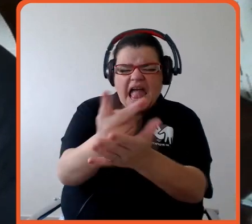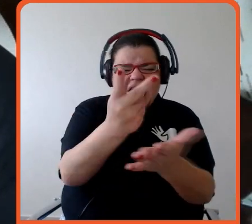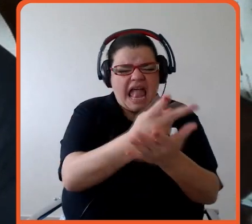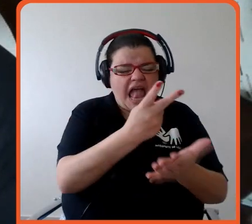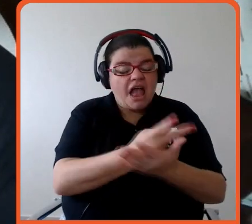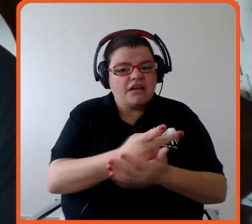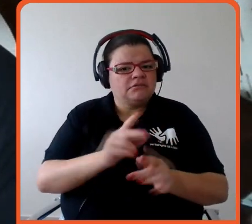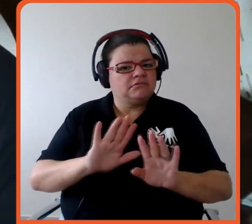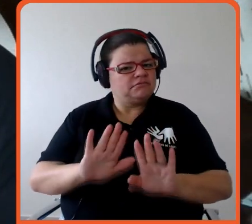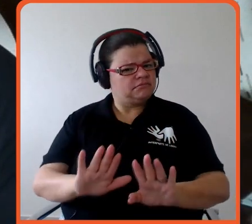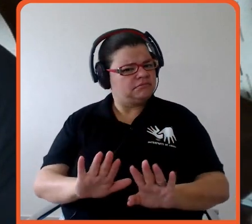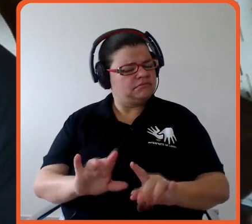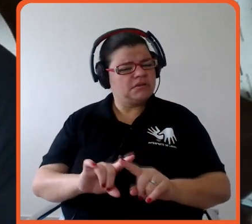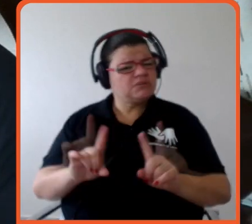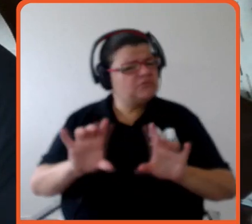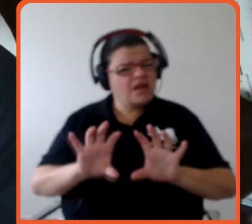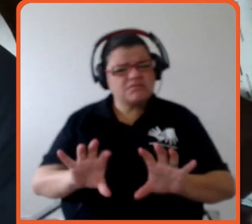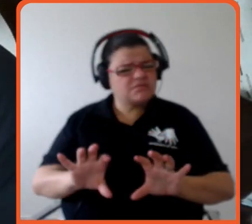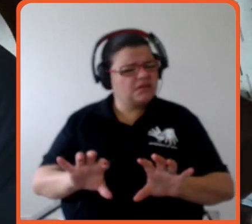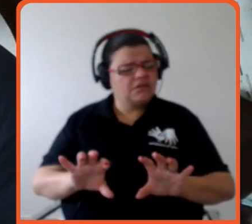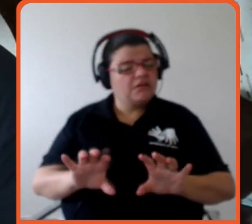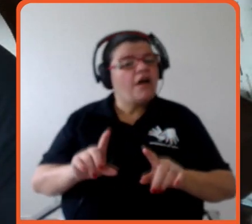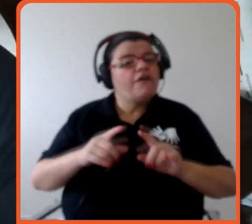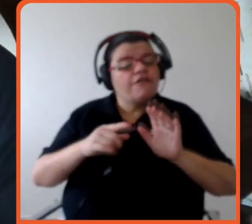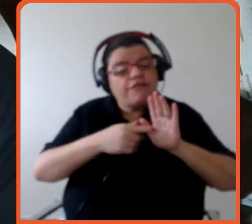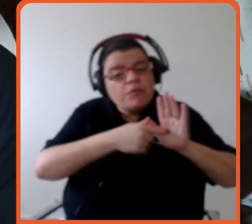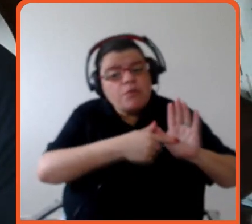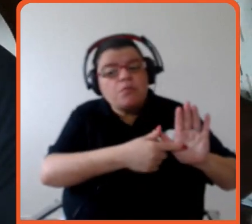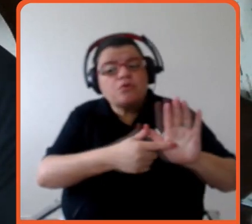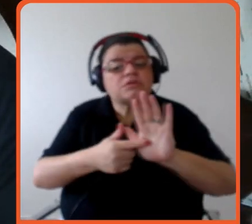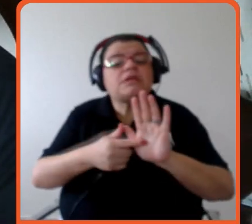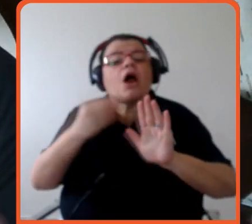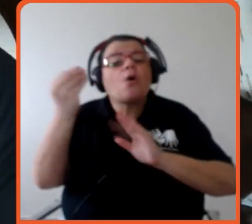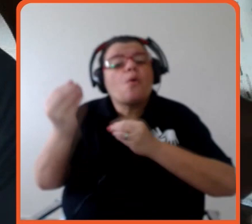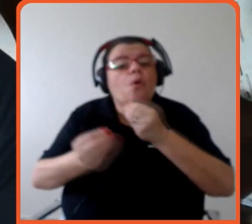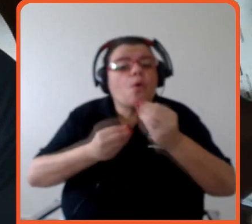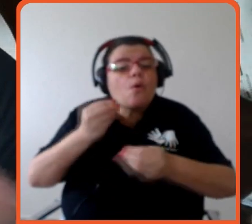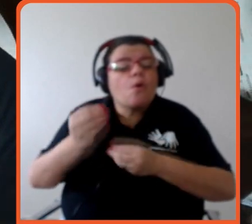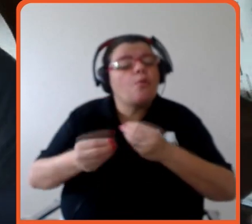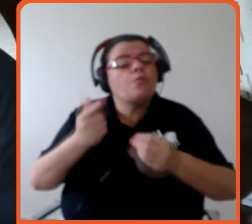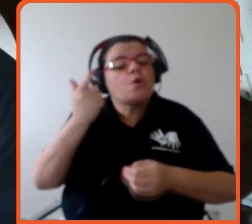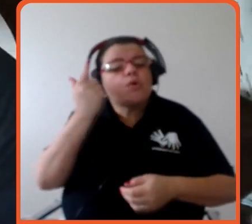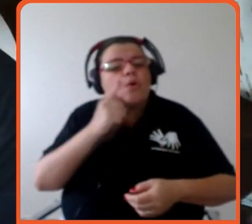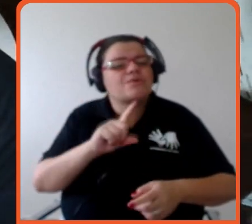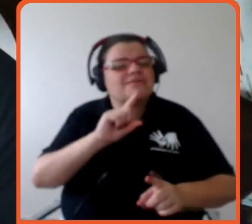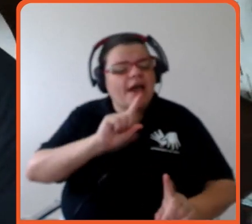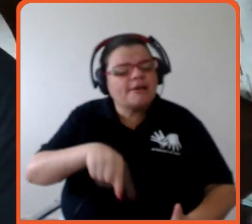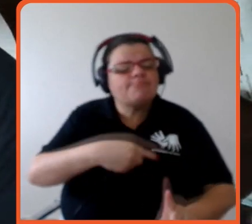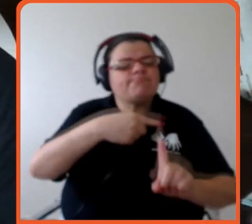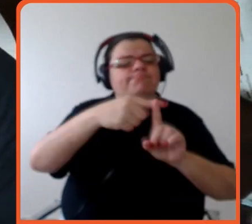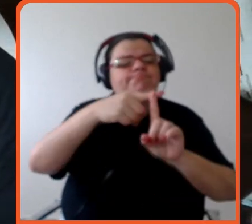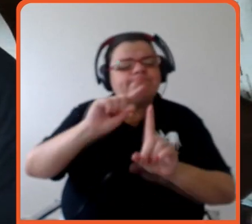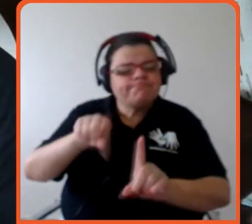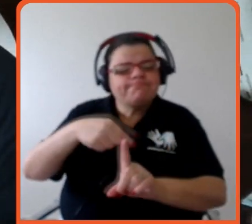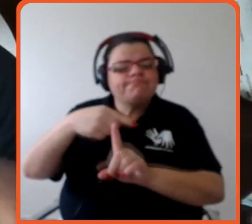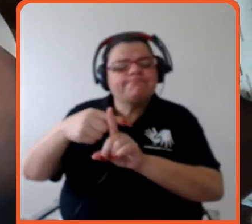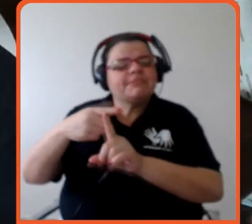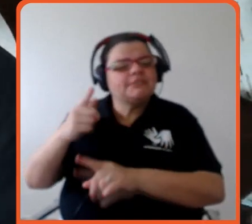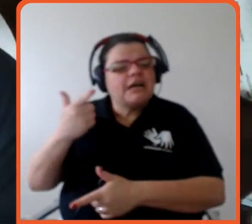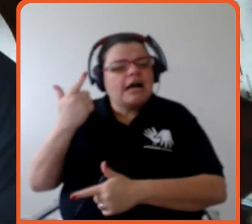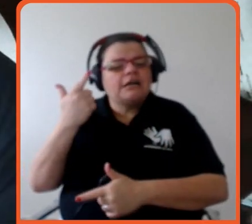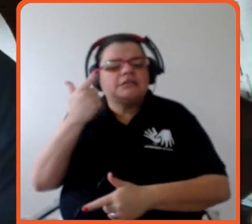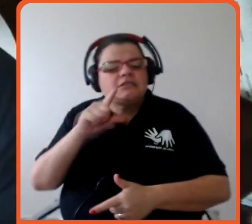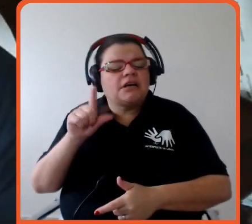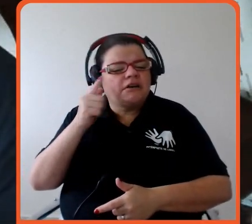aí vamos lançar algo onde a gente seja ainda mais transparente a gente está aí há 3 anos entre as 20 sendo